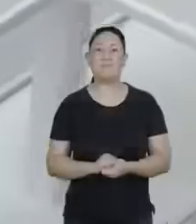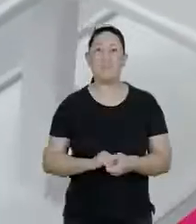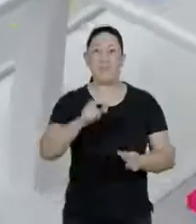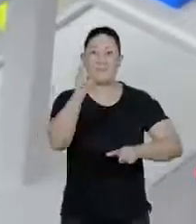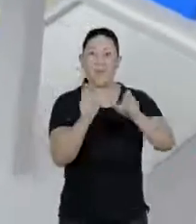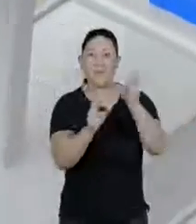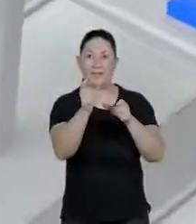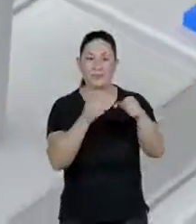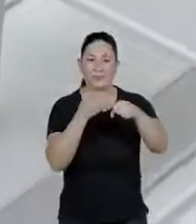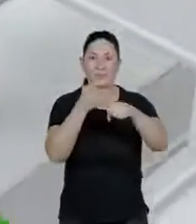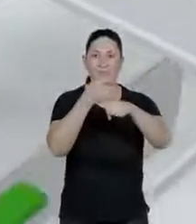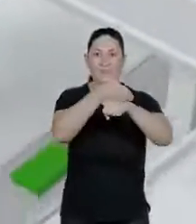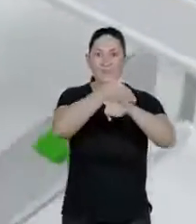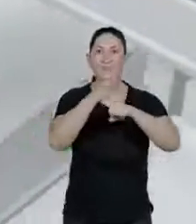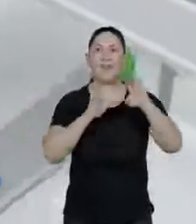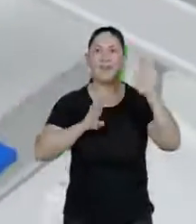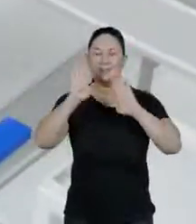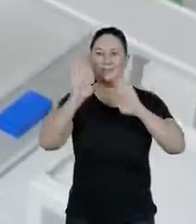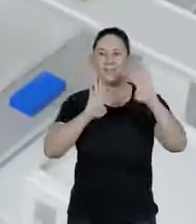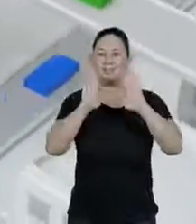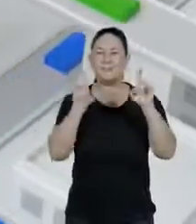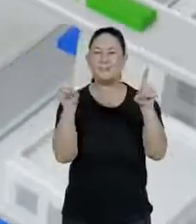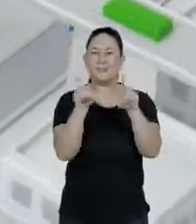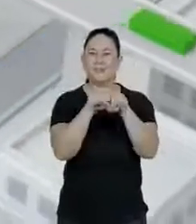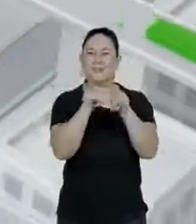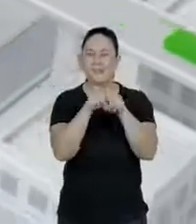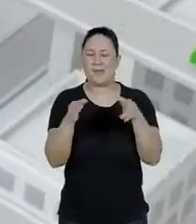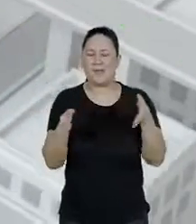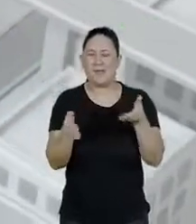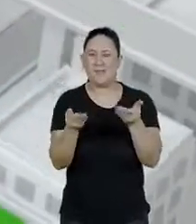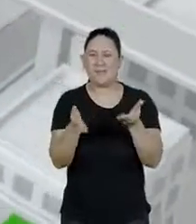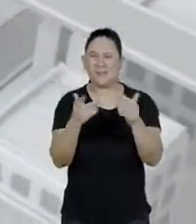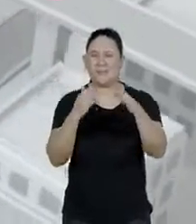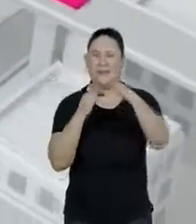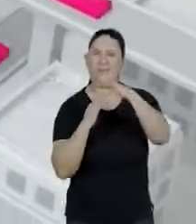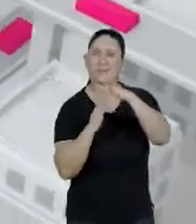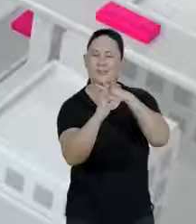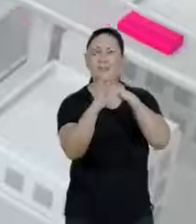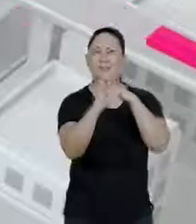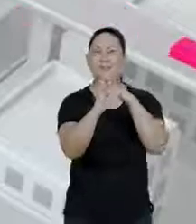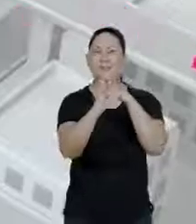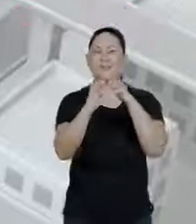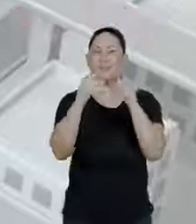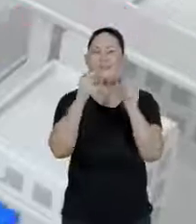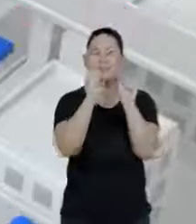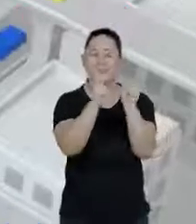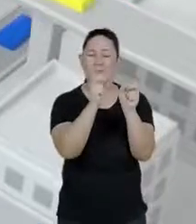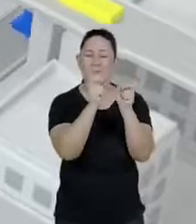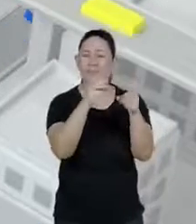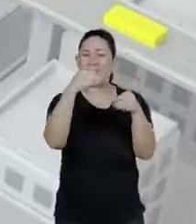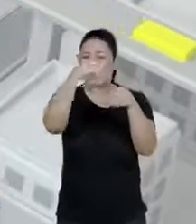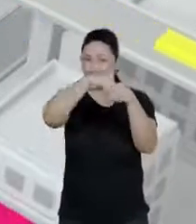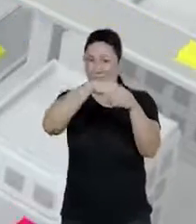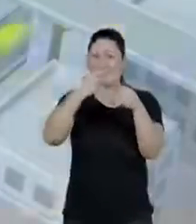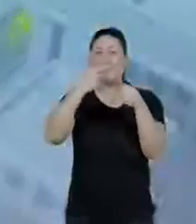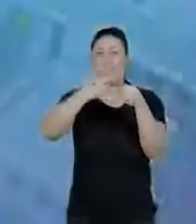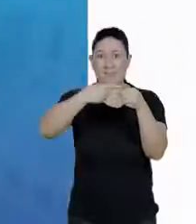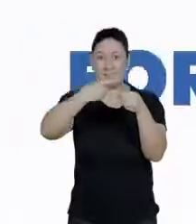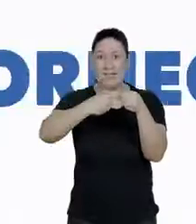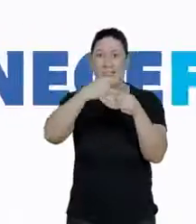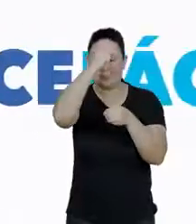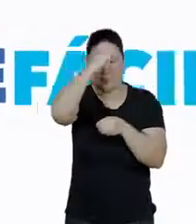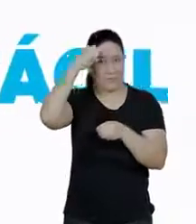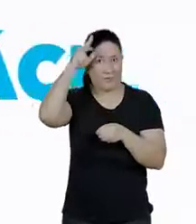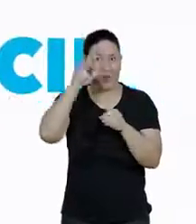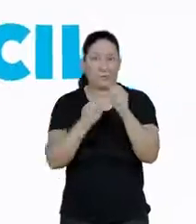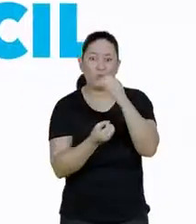Para aumentar o número de participantes nas licitações de Uberlândia e incentivar fornecedores locais a venderem para o município,